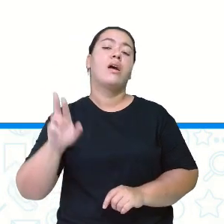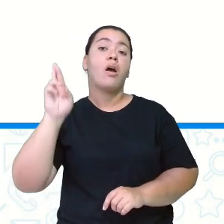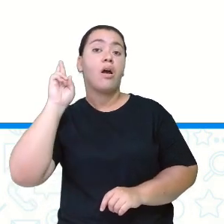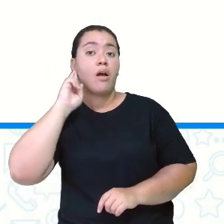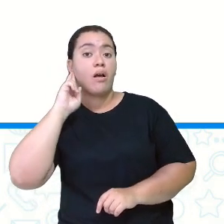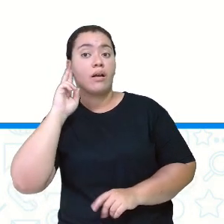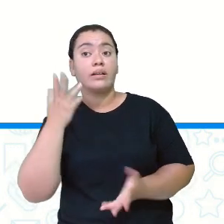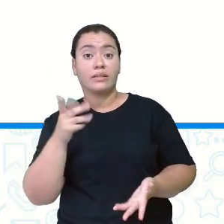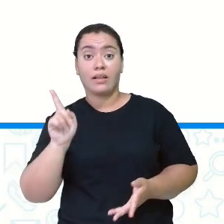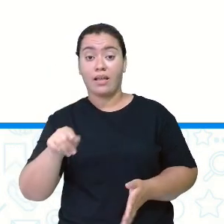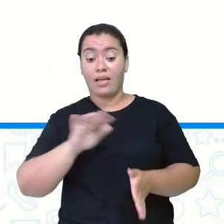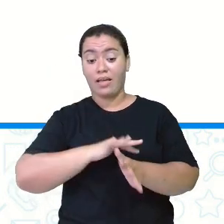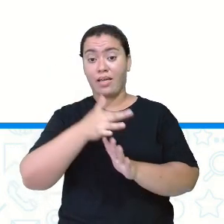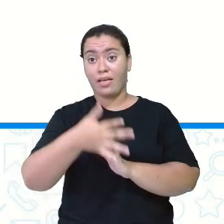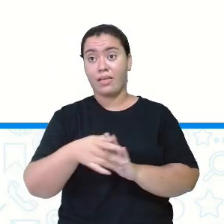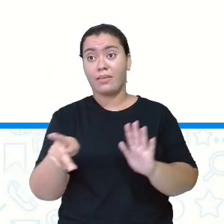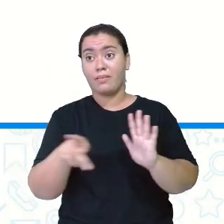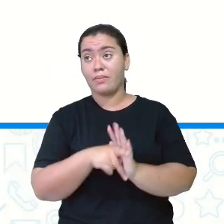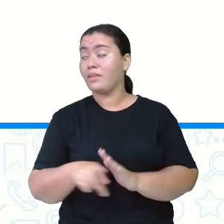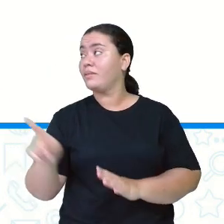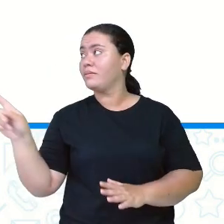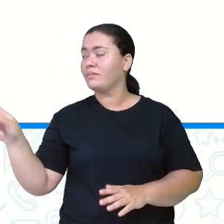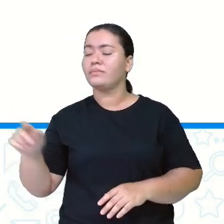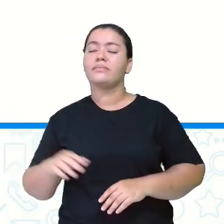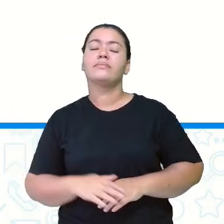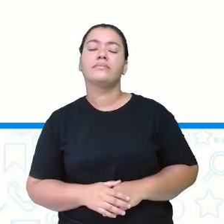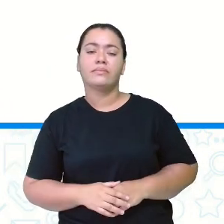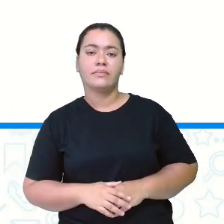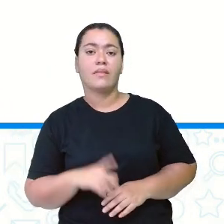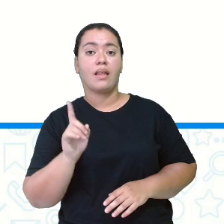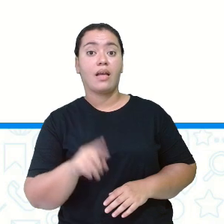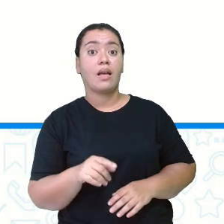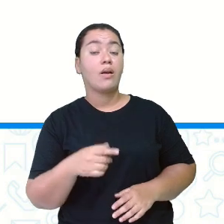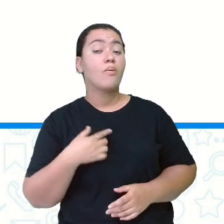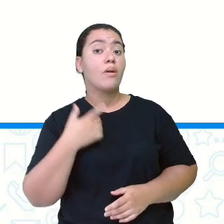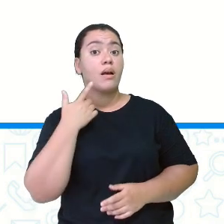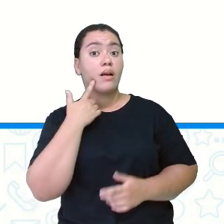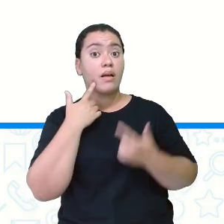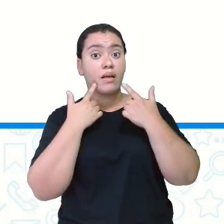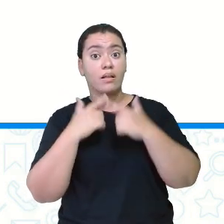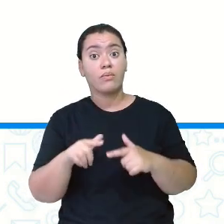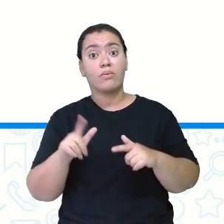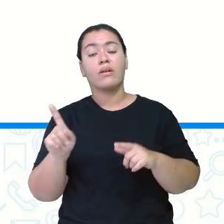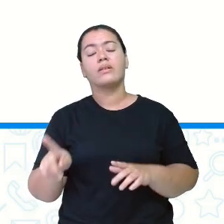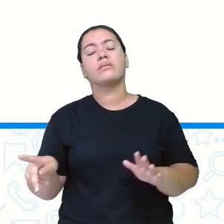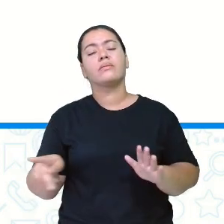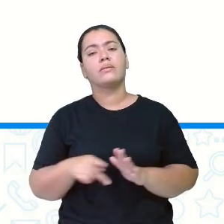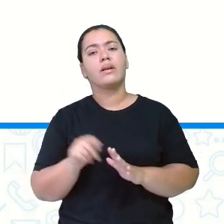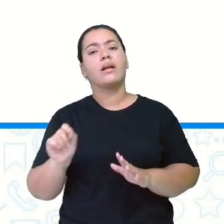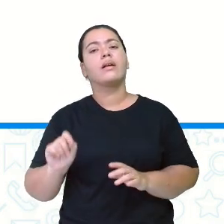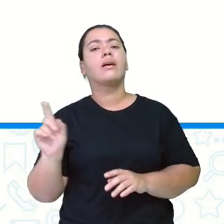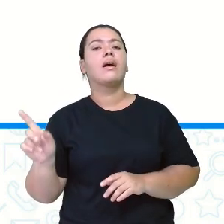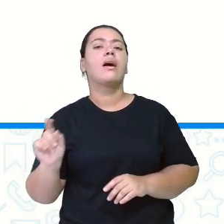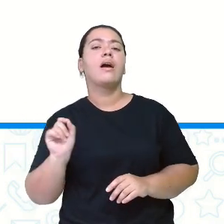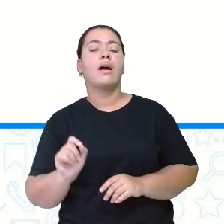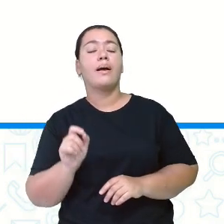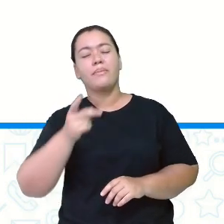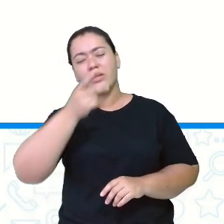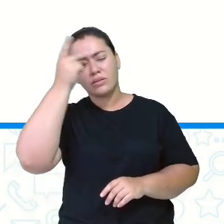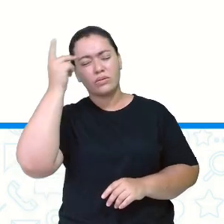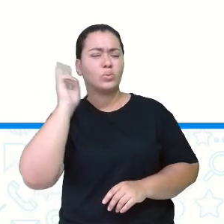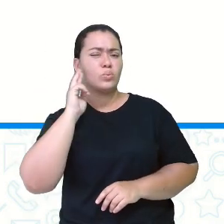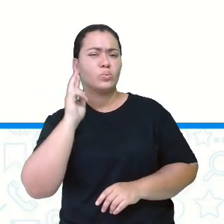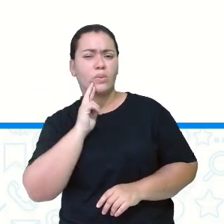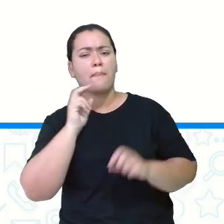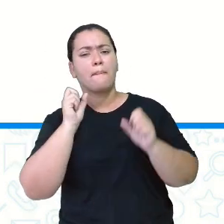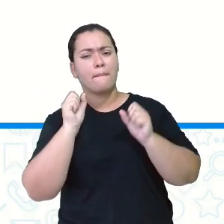linguagem de sinais. E através dela, dessa linguagem, as pessoas com esse tipo de deficiência podem se comunicar